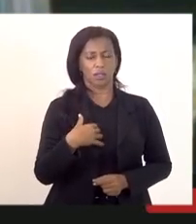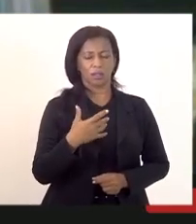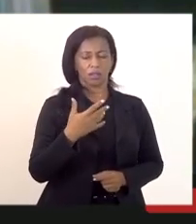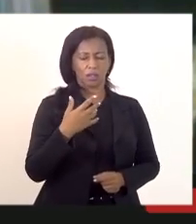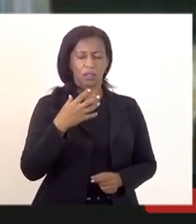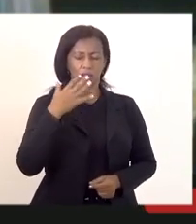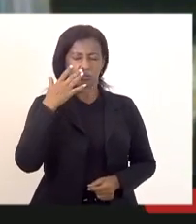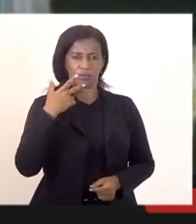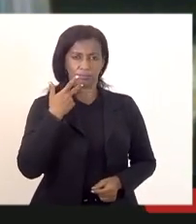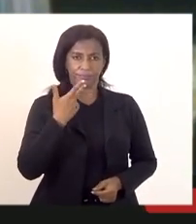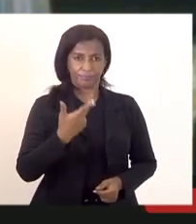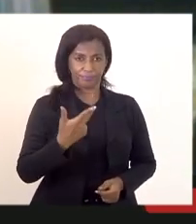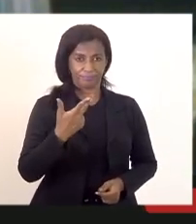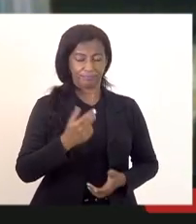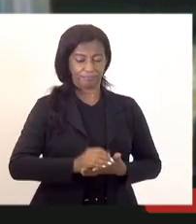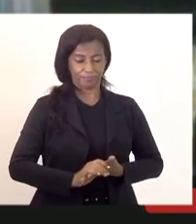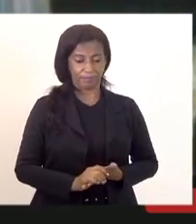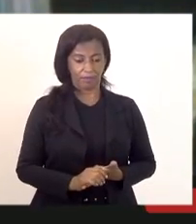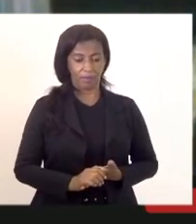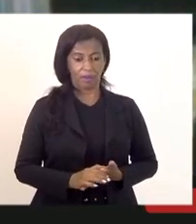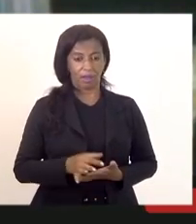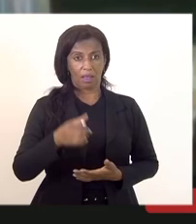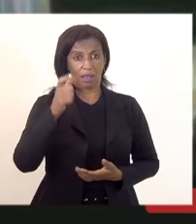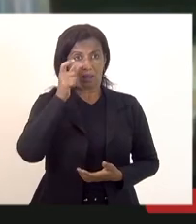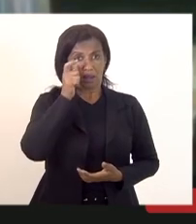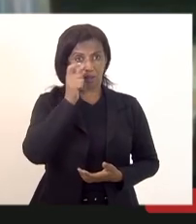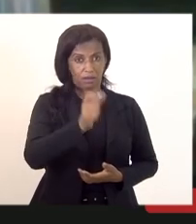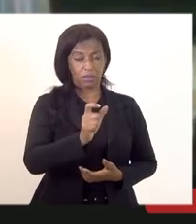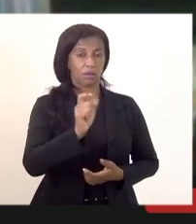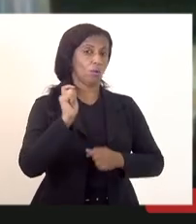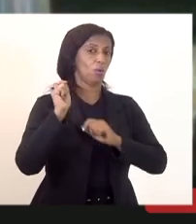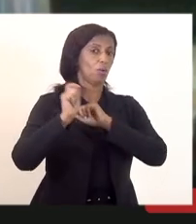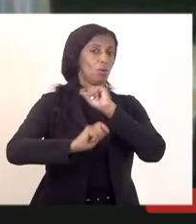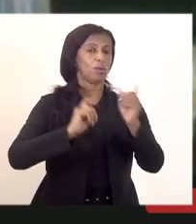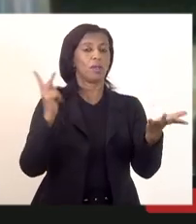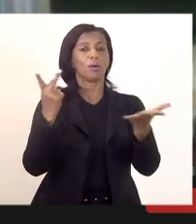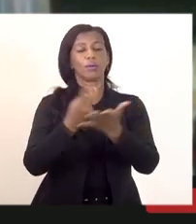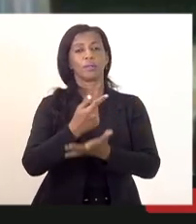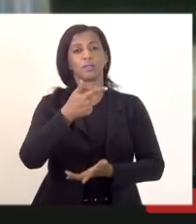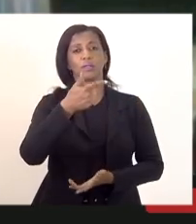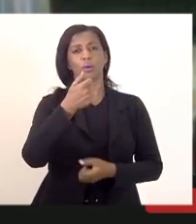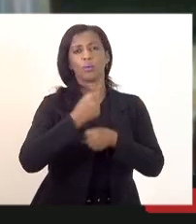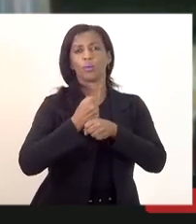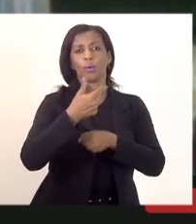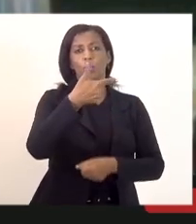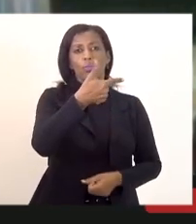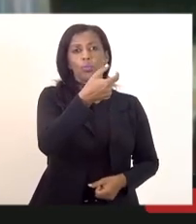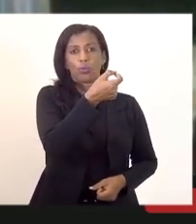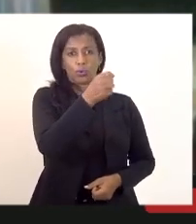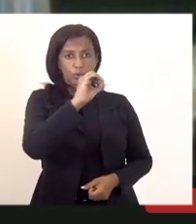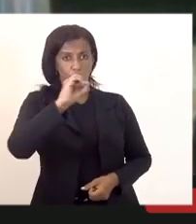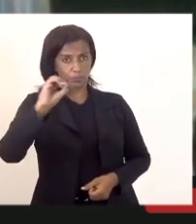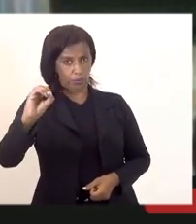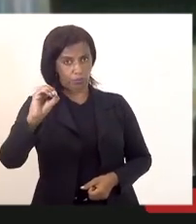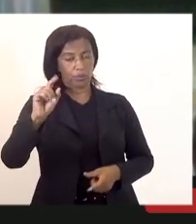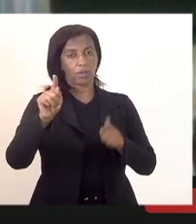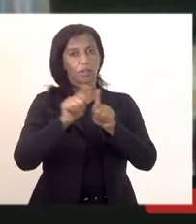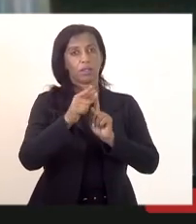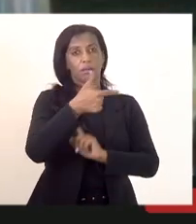o que aconteceu no concurso do ano 2000 e no concurso do ano de 2002